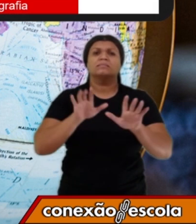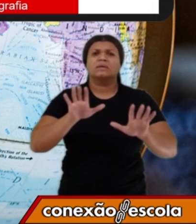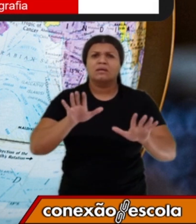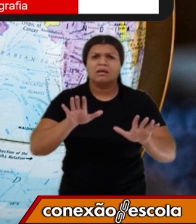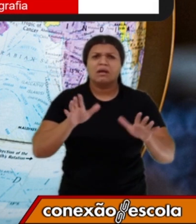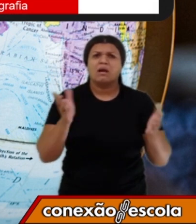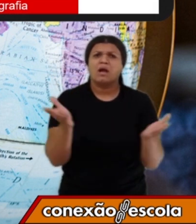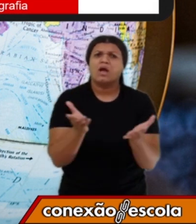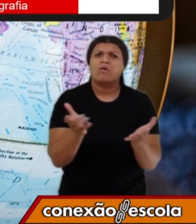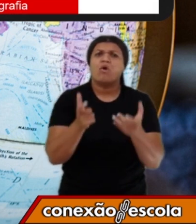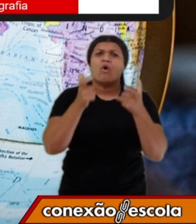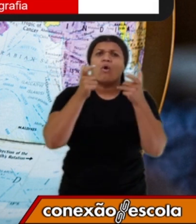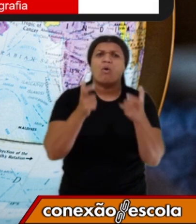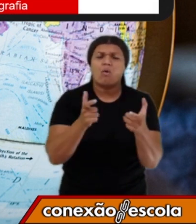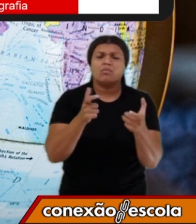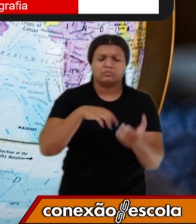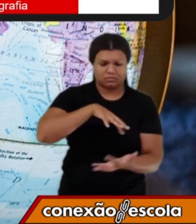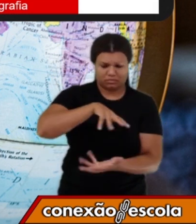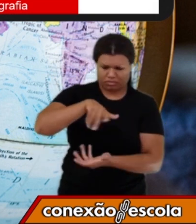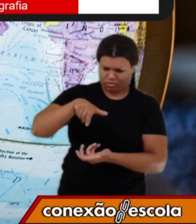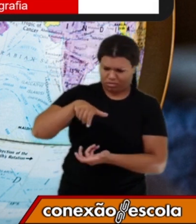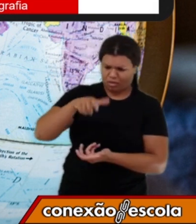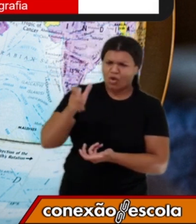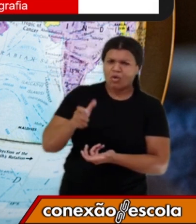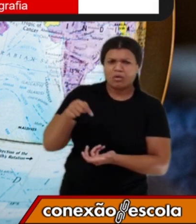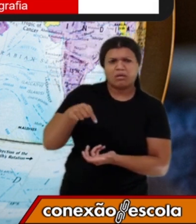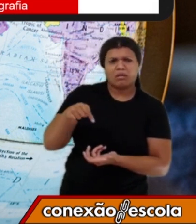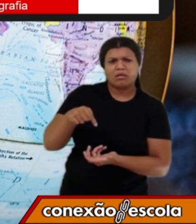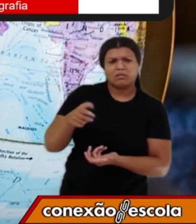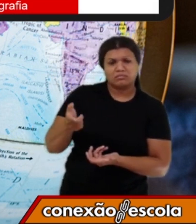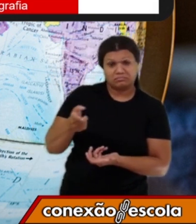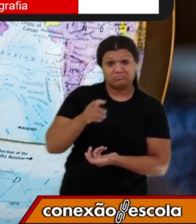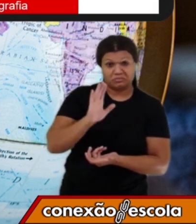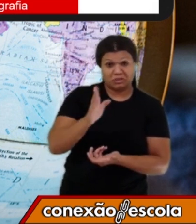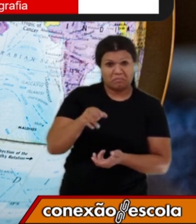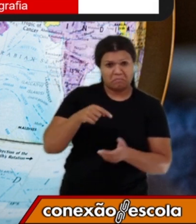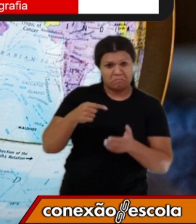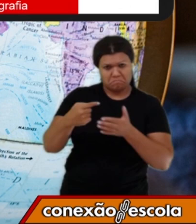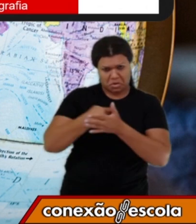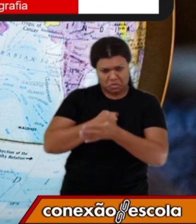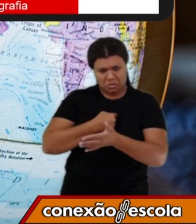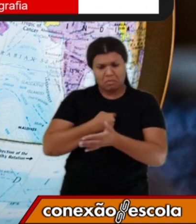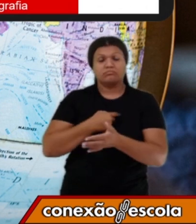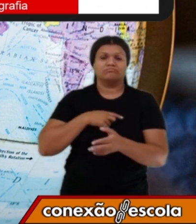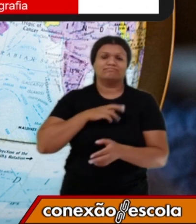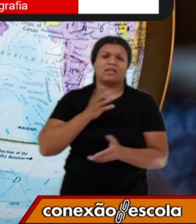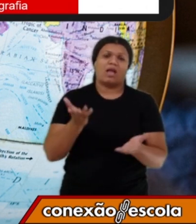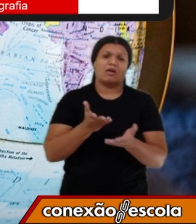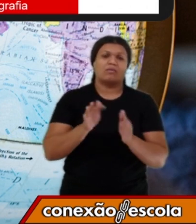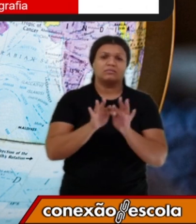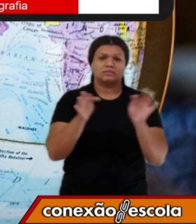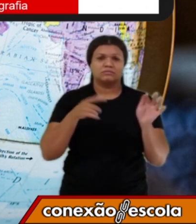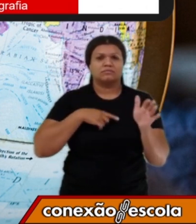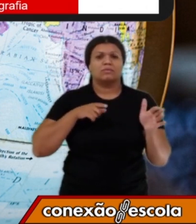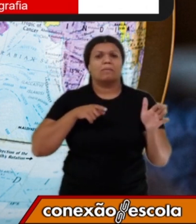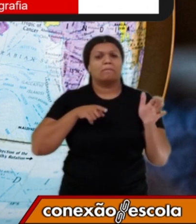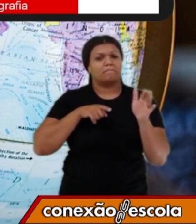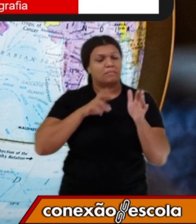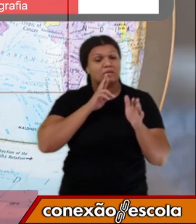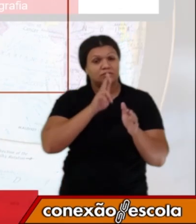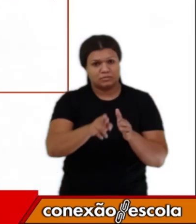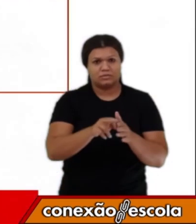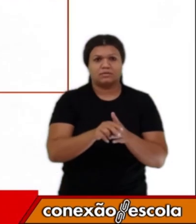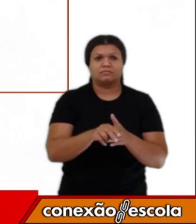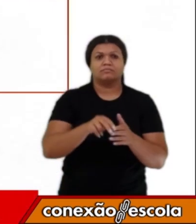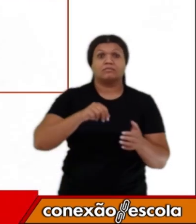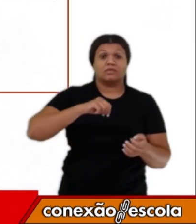Aonde está a Terra? Já parou para se perguntar? Muito simples responder essa pergunta. A Terra, ela está